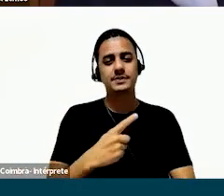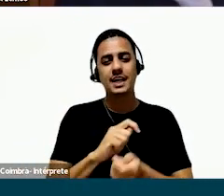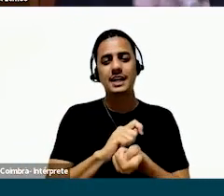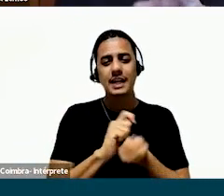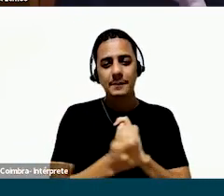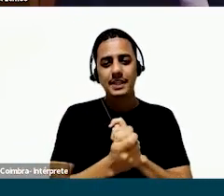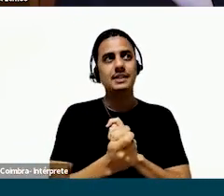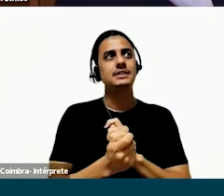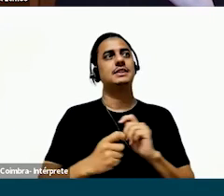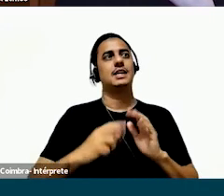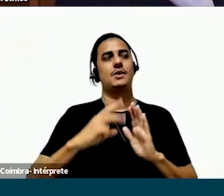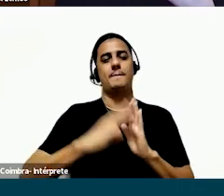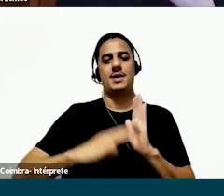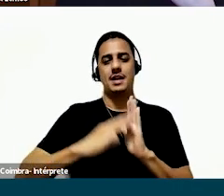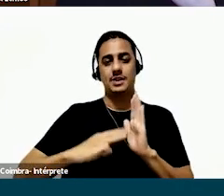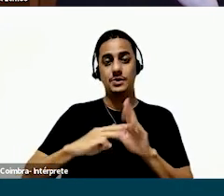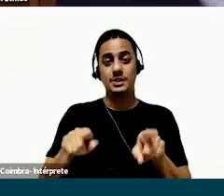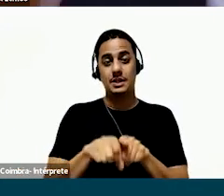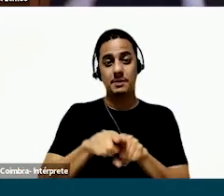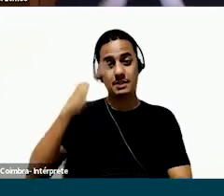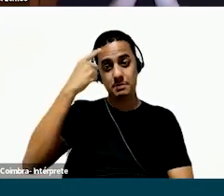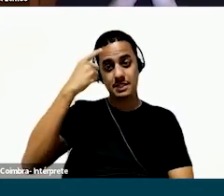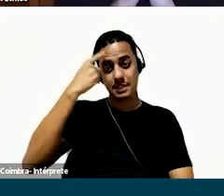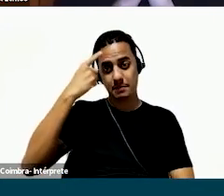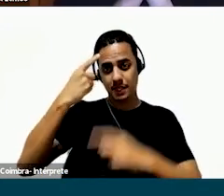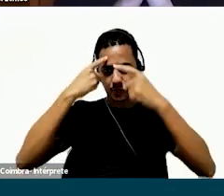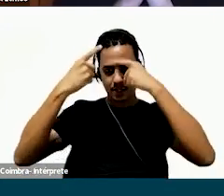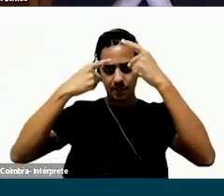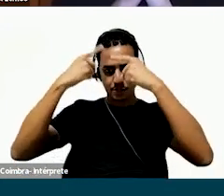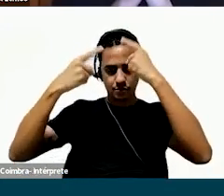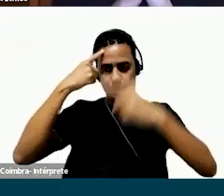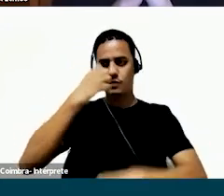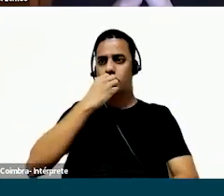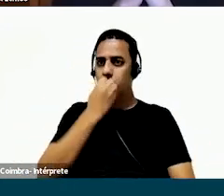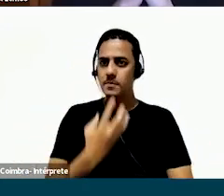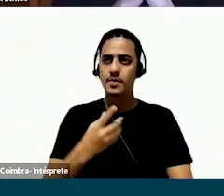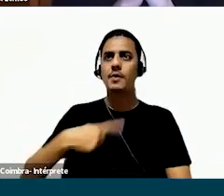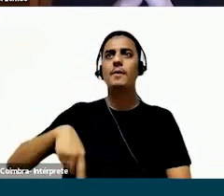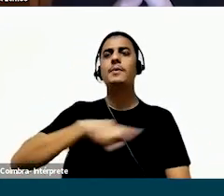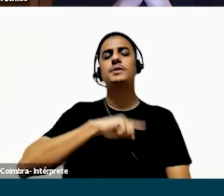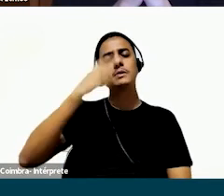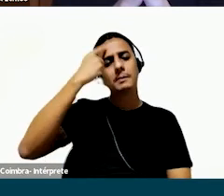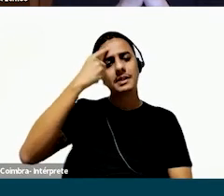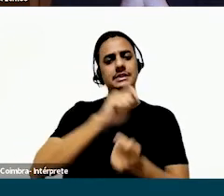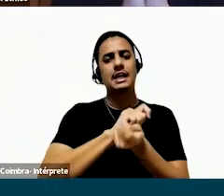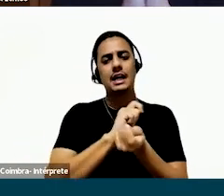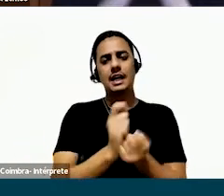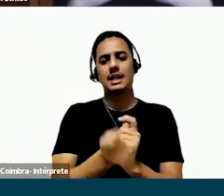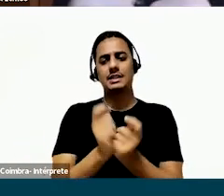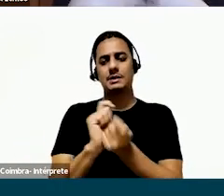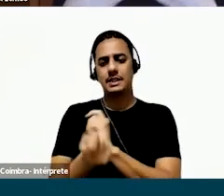A adaptação aqui dos métodos e o pensamento criativo foi extremamente importante para que a gente conseguisse